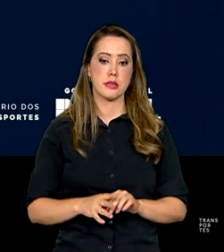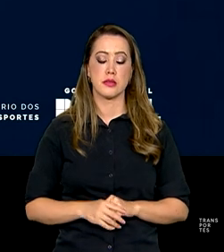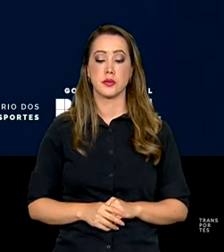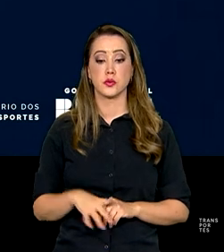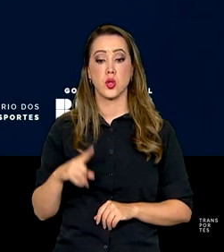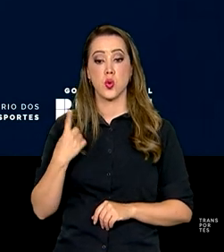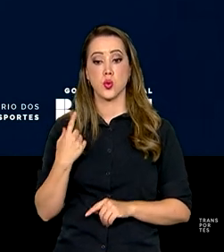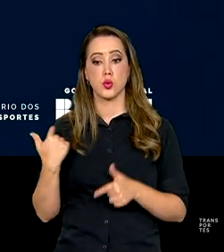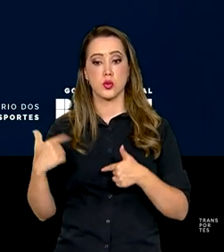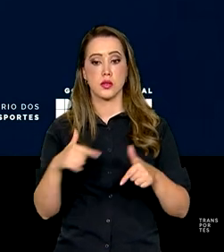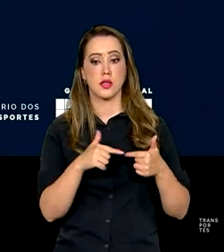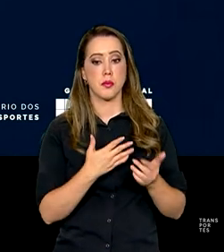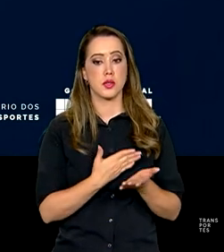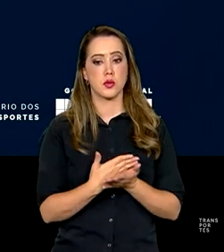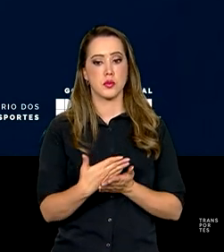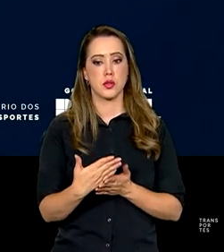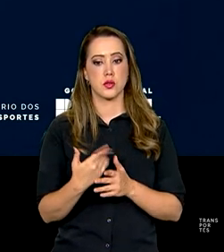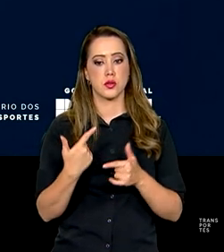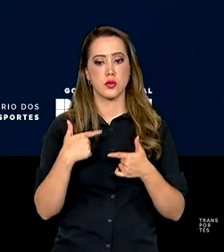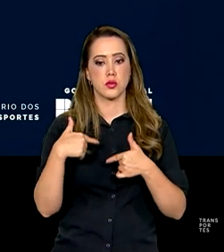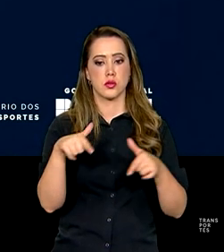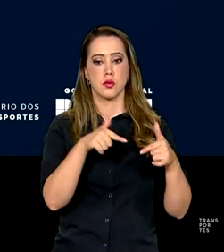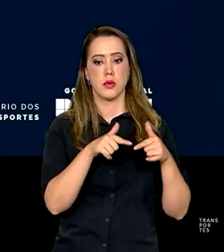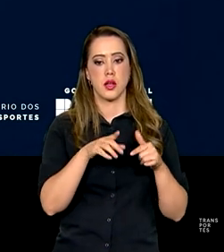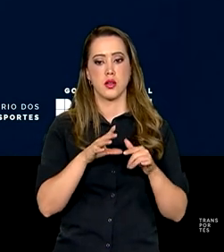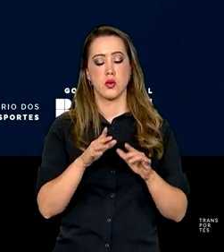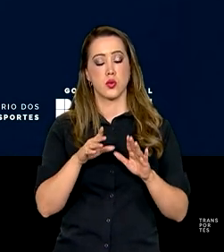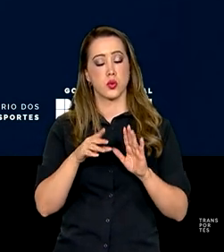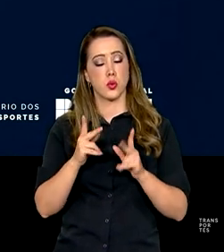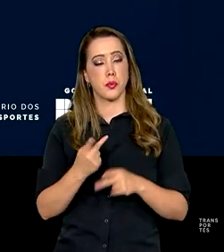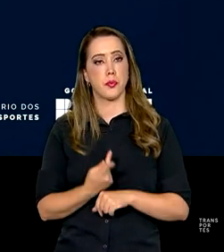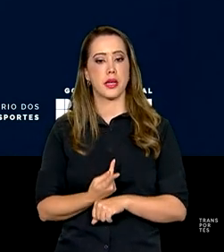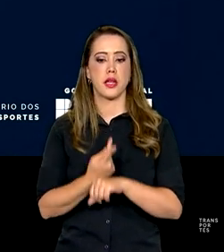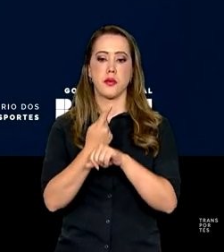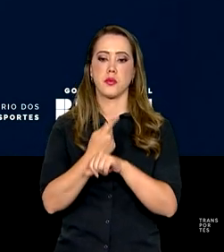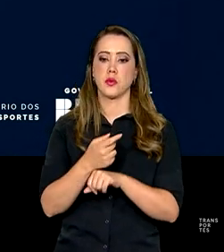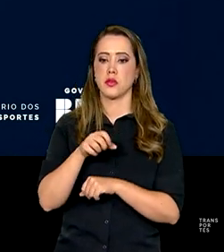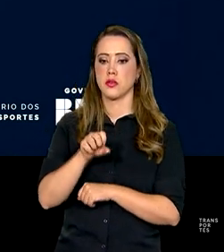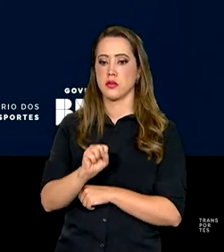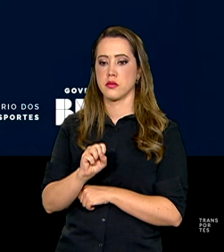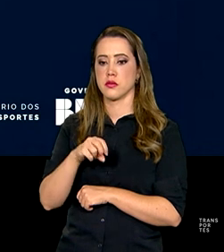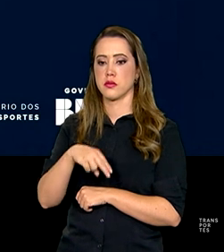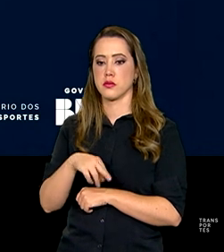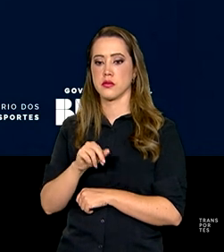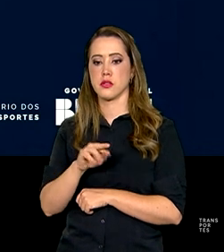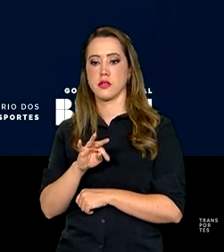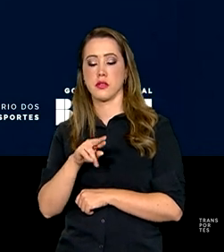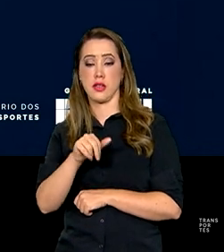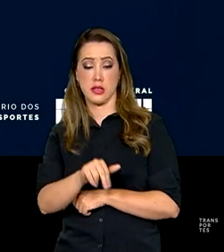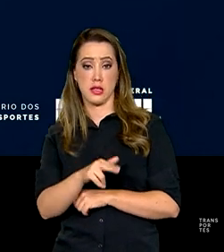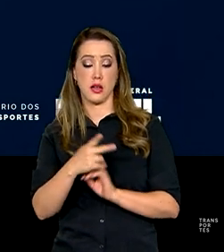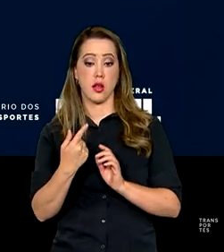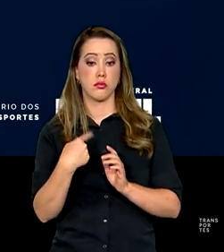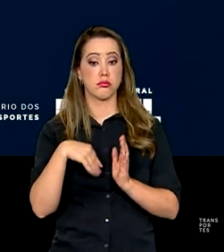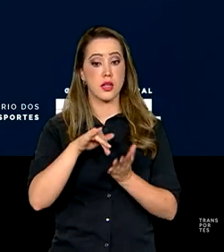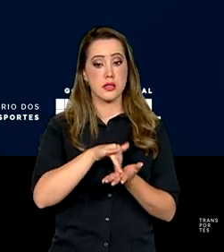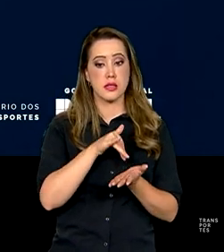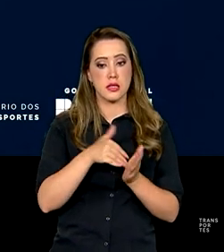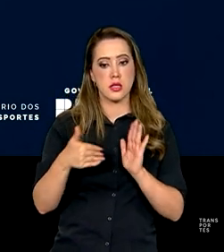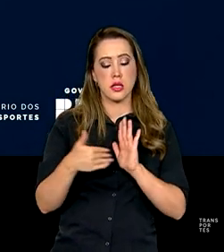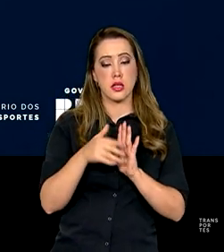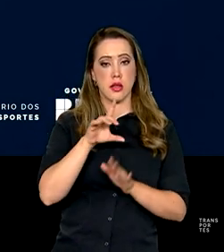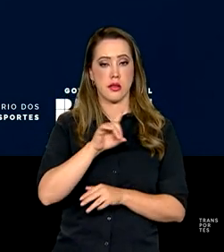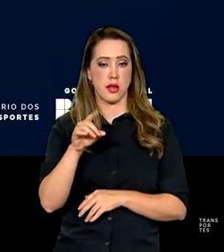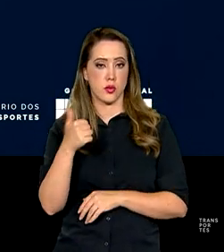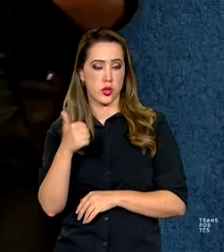uma das ações foi o lançamento do Prêmio Senatran, que contempla projetos pela vida. As inscrições vão até o